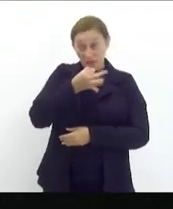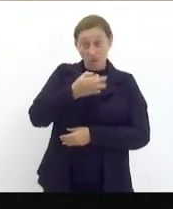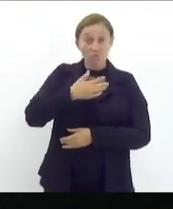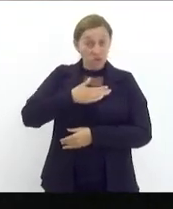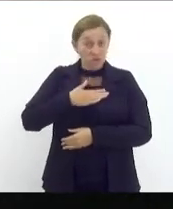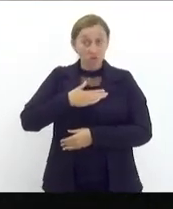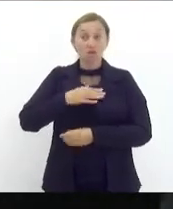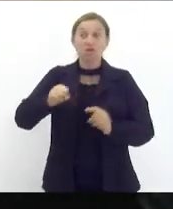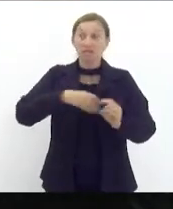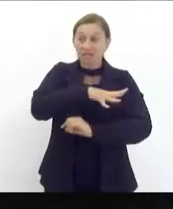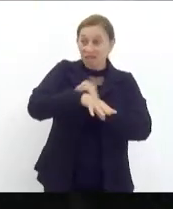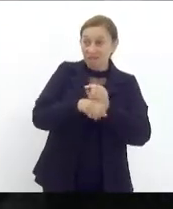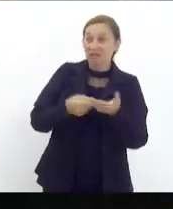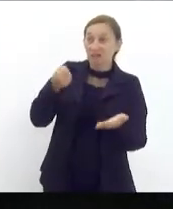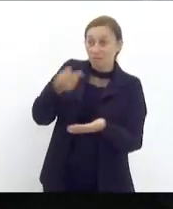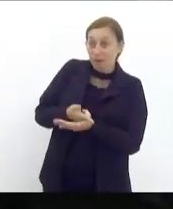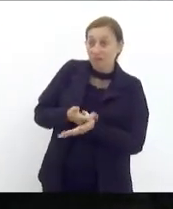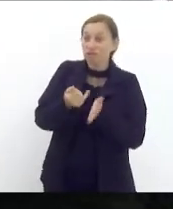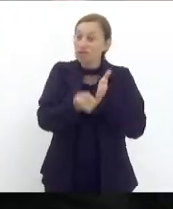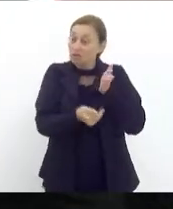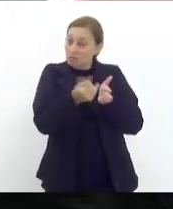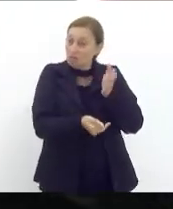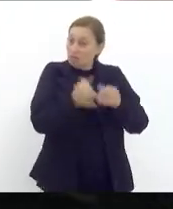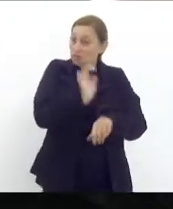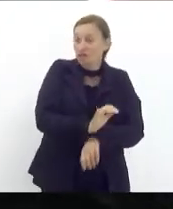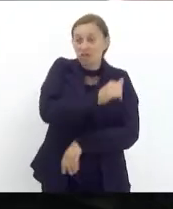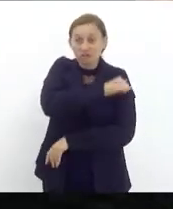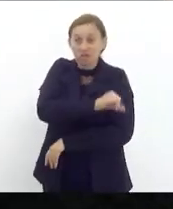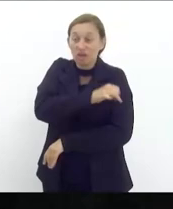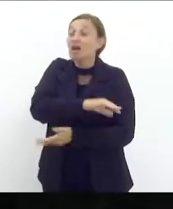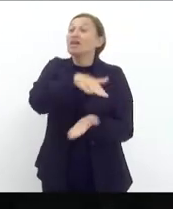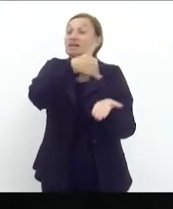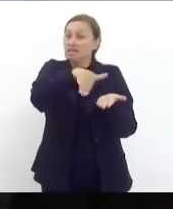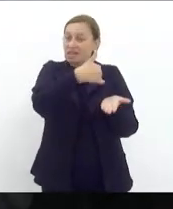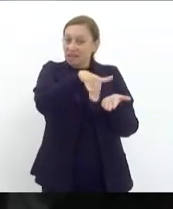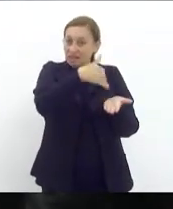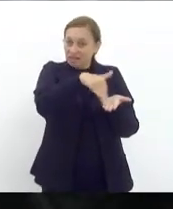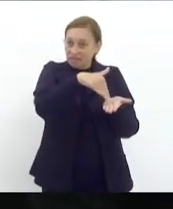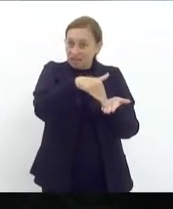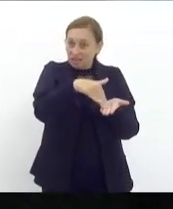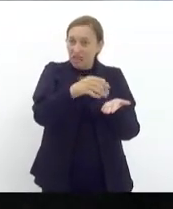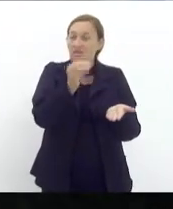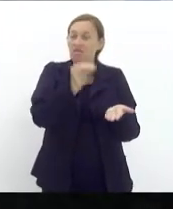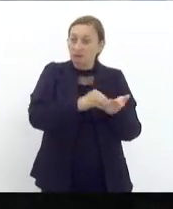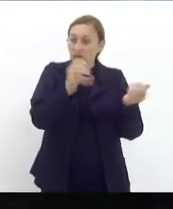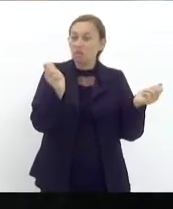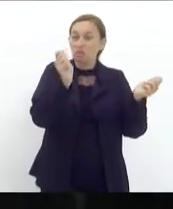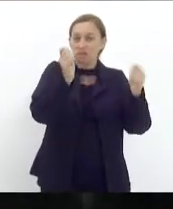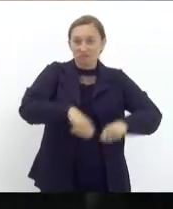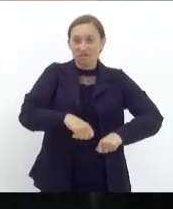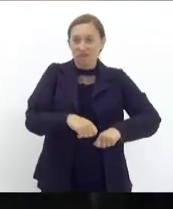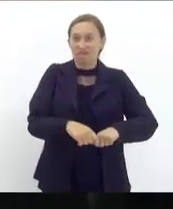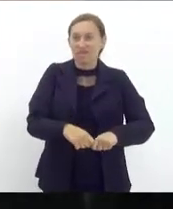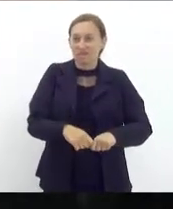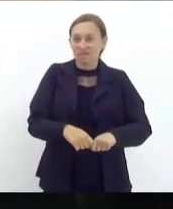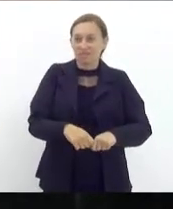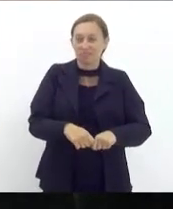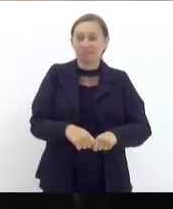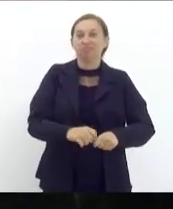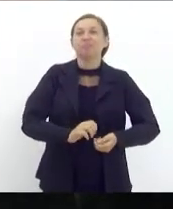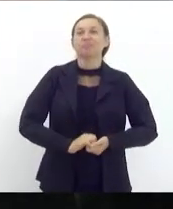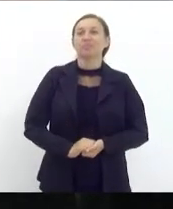cidadão pagador de imposto da cidade do Rio de Janeiro que o secretário é o secretário mais incompetente é o secretário